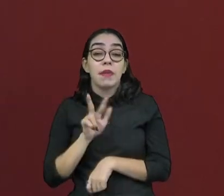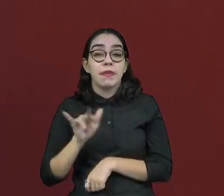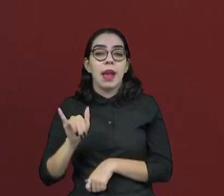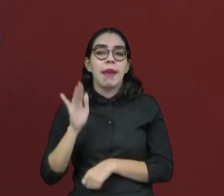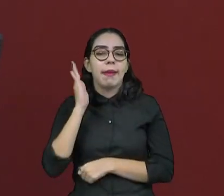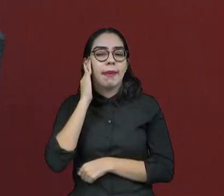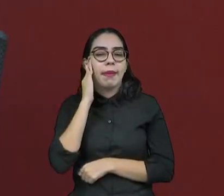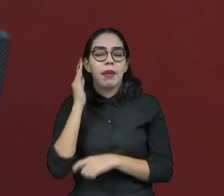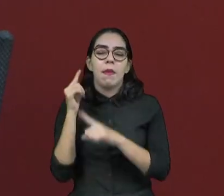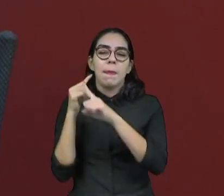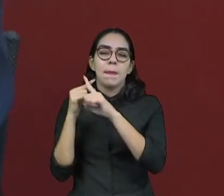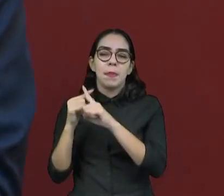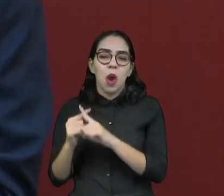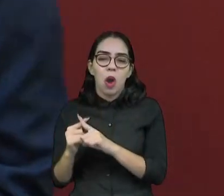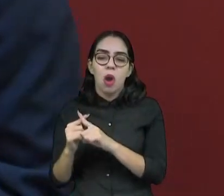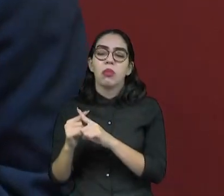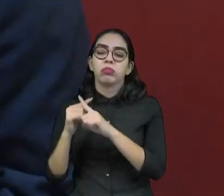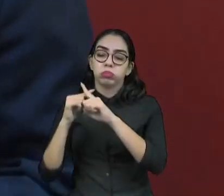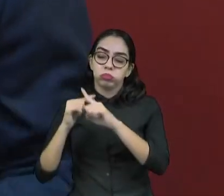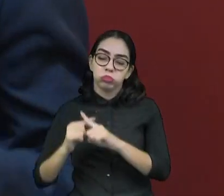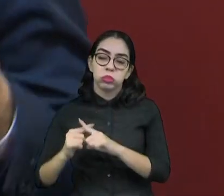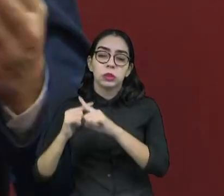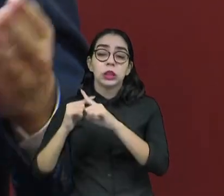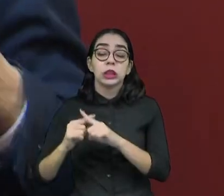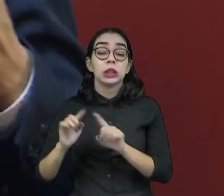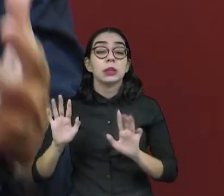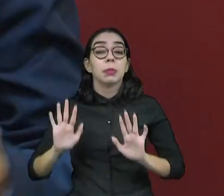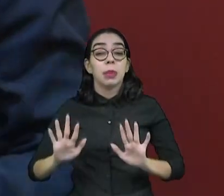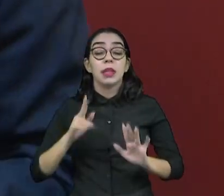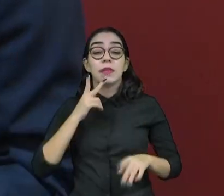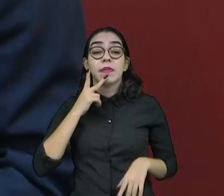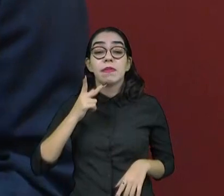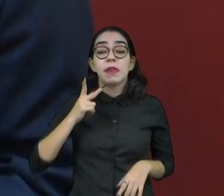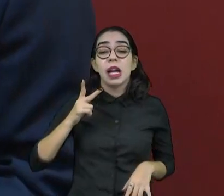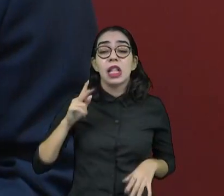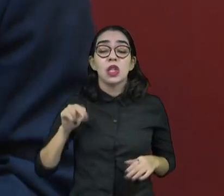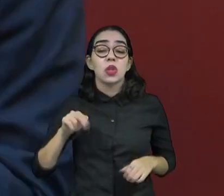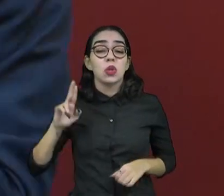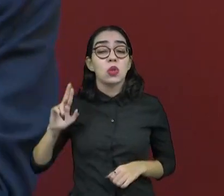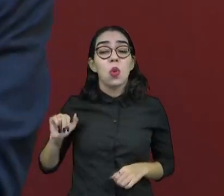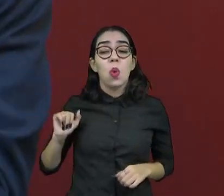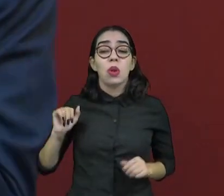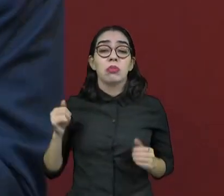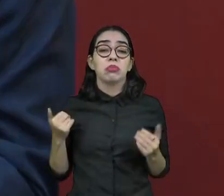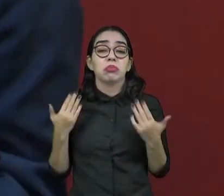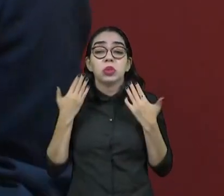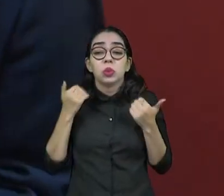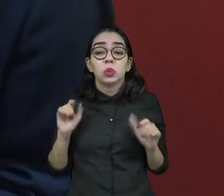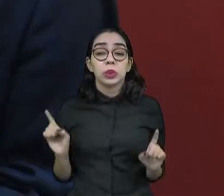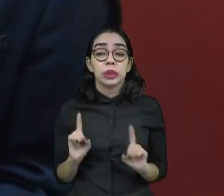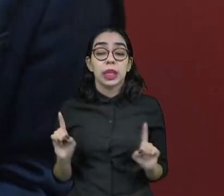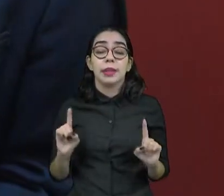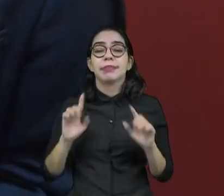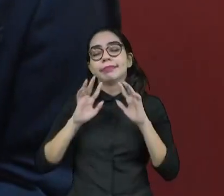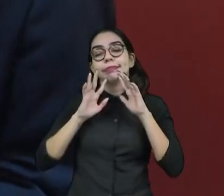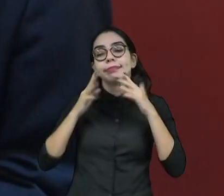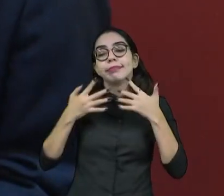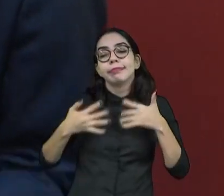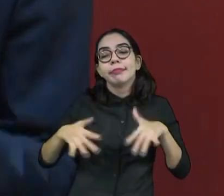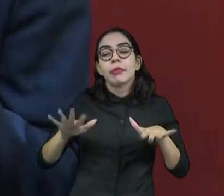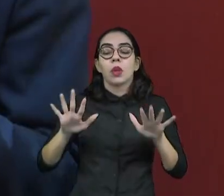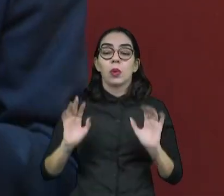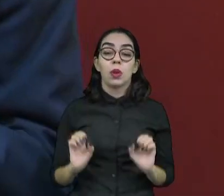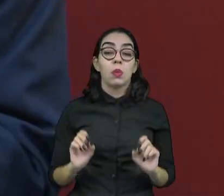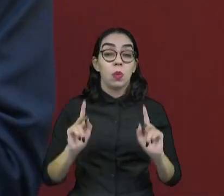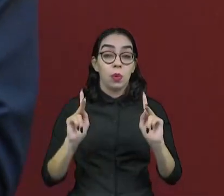político, mas, por exemplo, as pessoas pensam, ah, mas eu nunca fui entrevistada, eu não sei como é que funciona. É natural que as pessoas pensem assim.